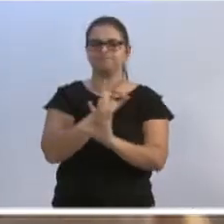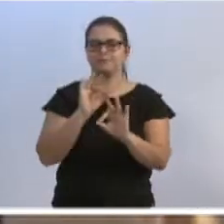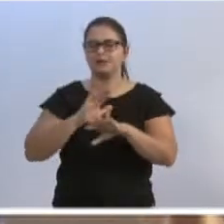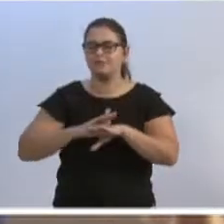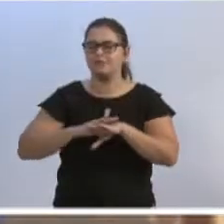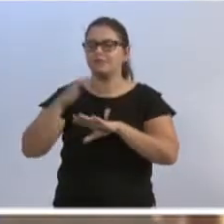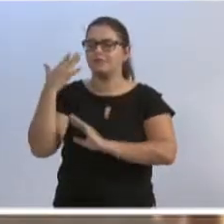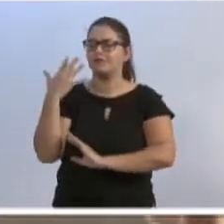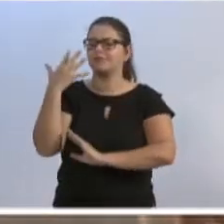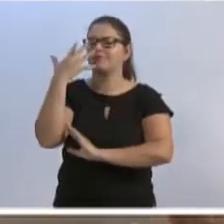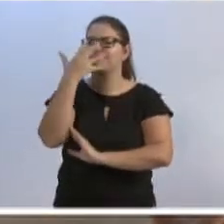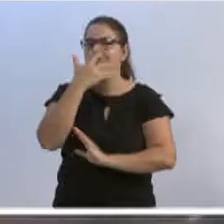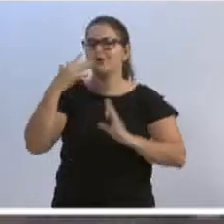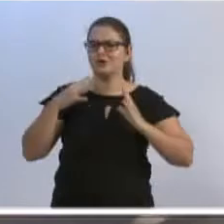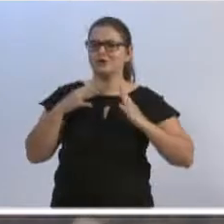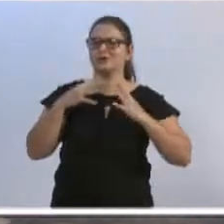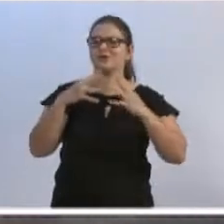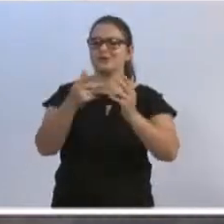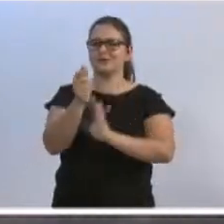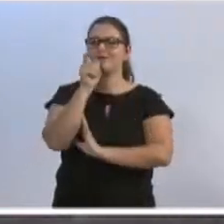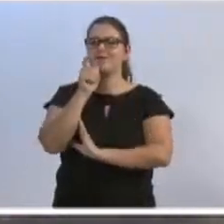mais bonita de todas.